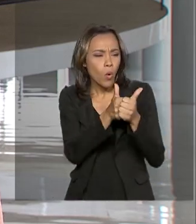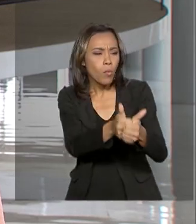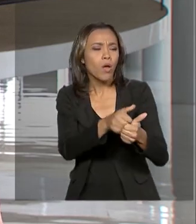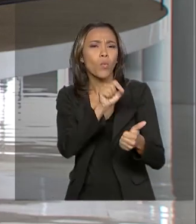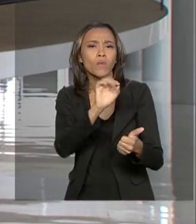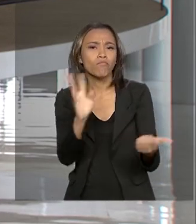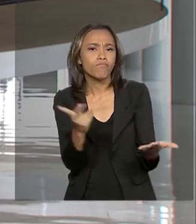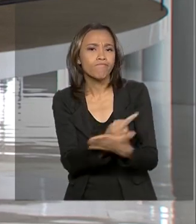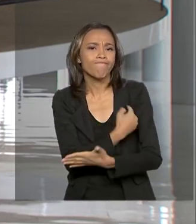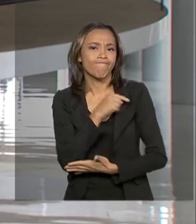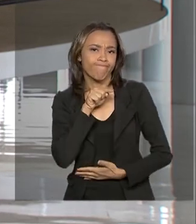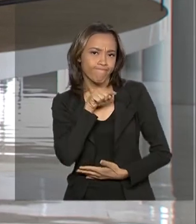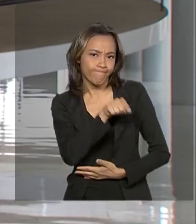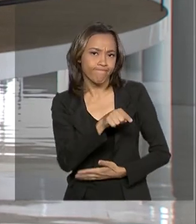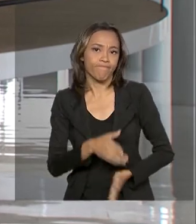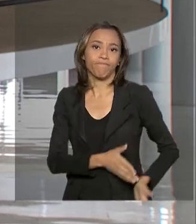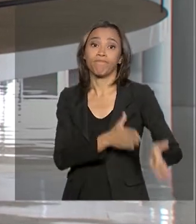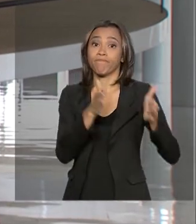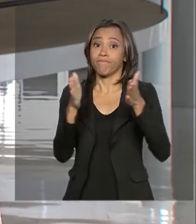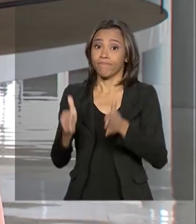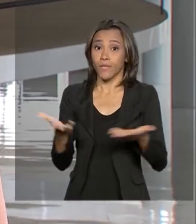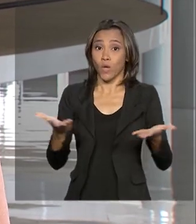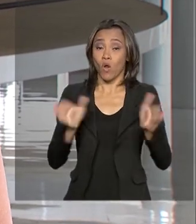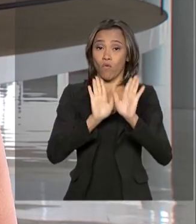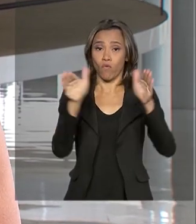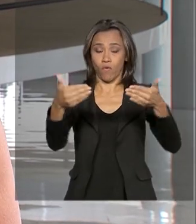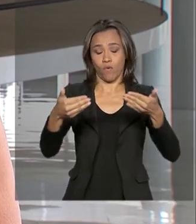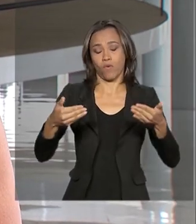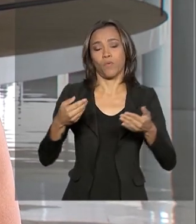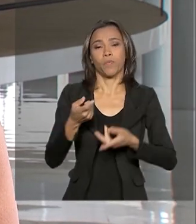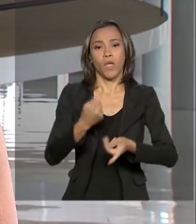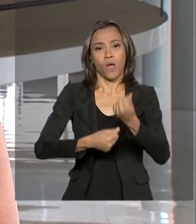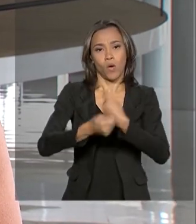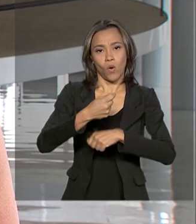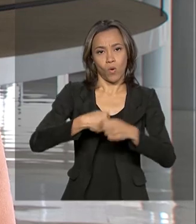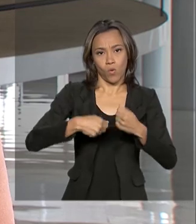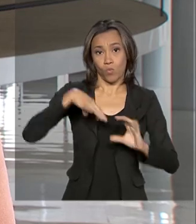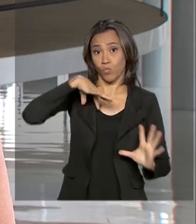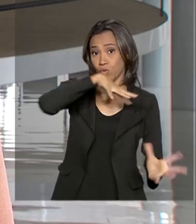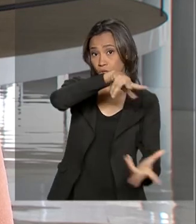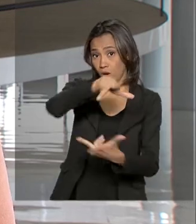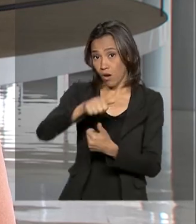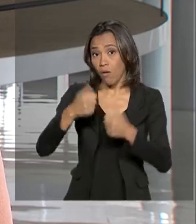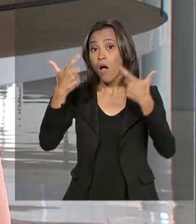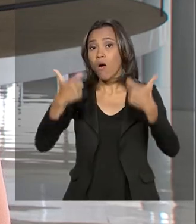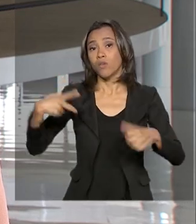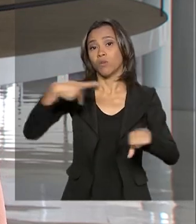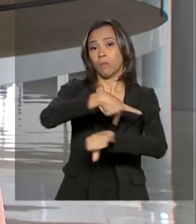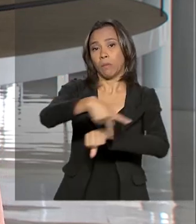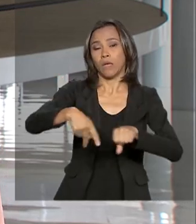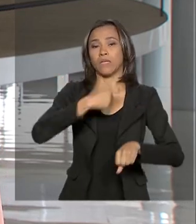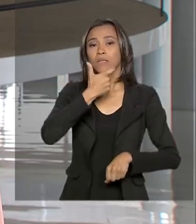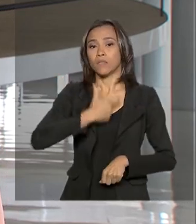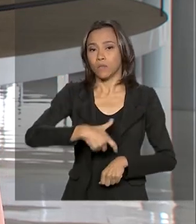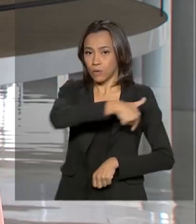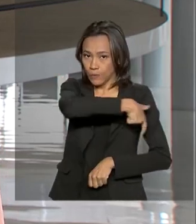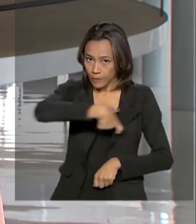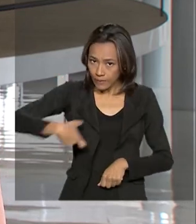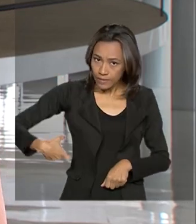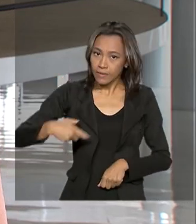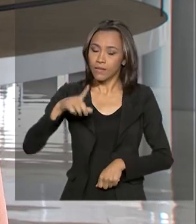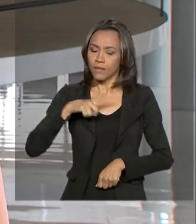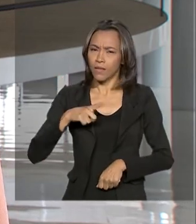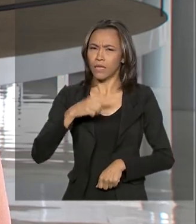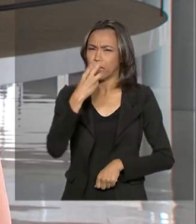E agora a gente fala do Fórum Econômico Mundial, que acontece em Davos, na Suíça, e reúne aproximadamente 3